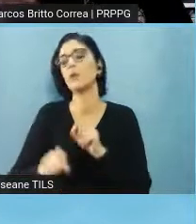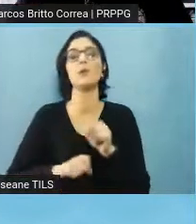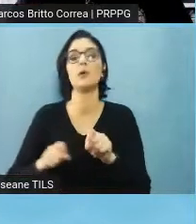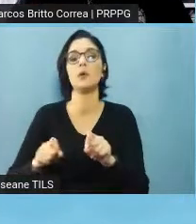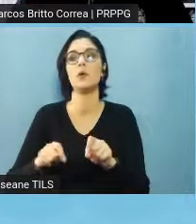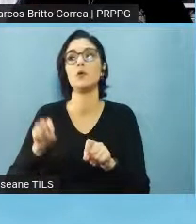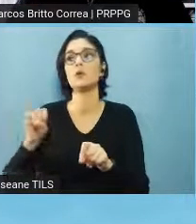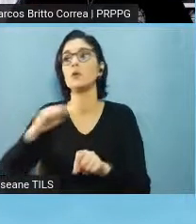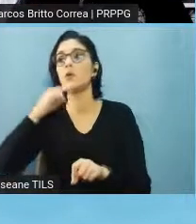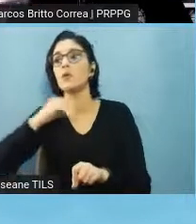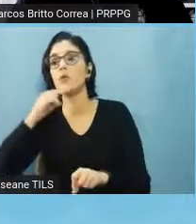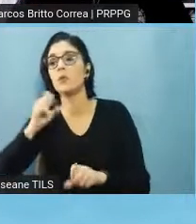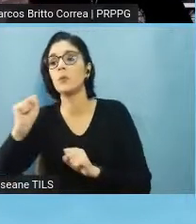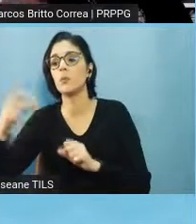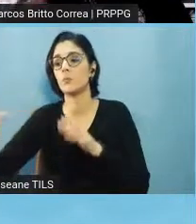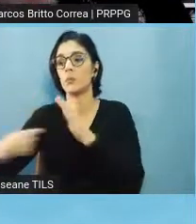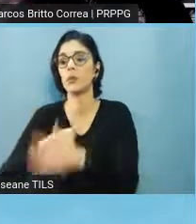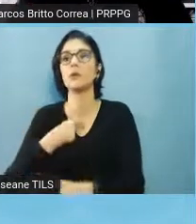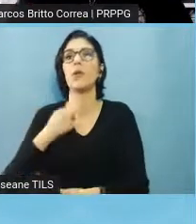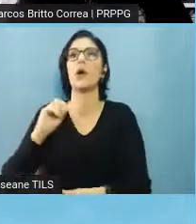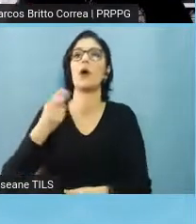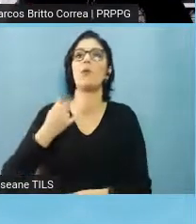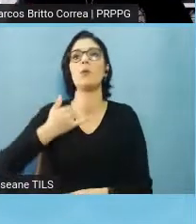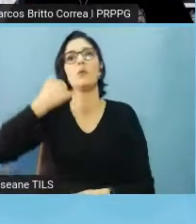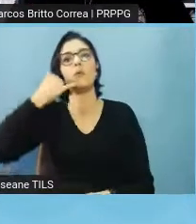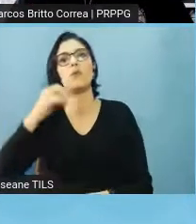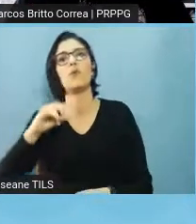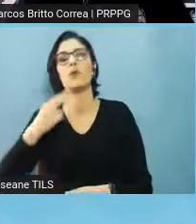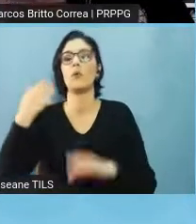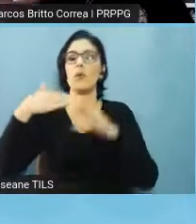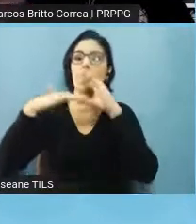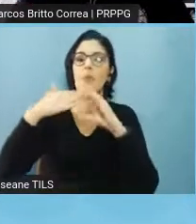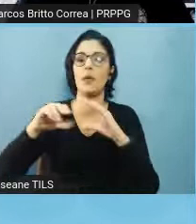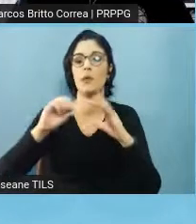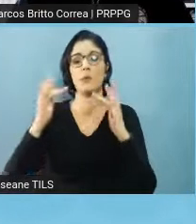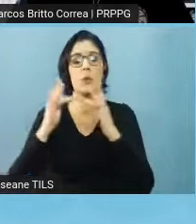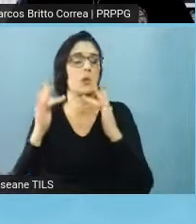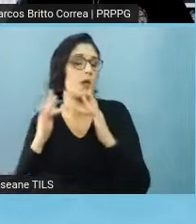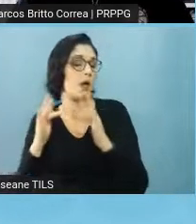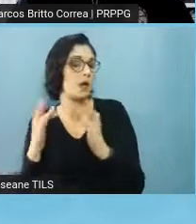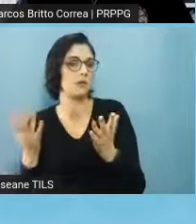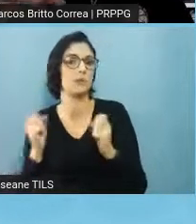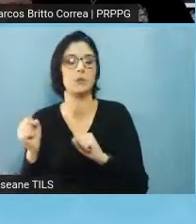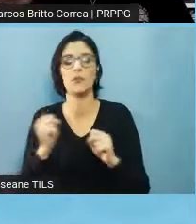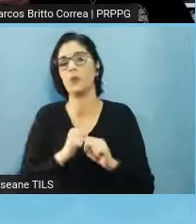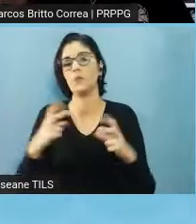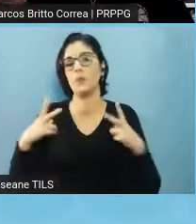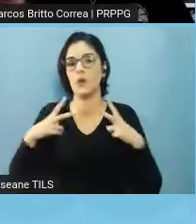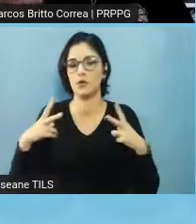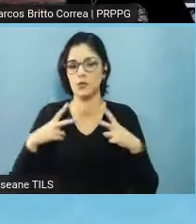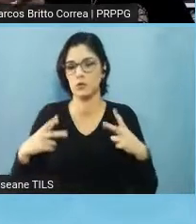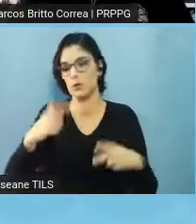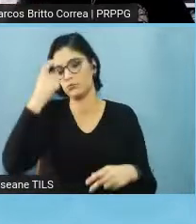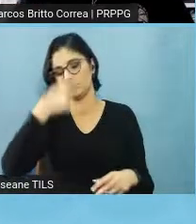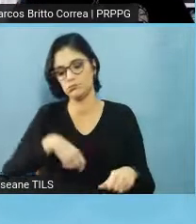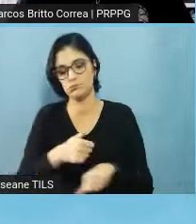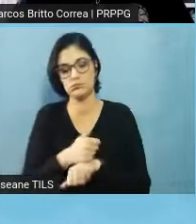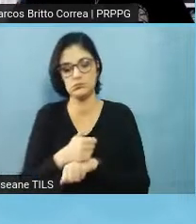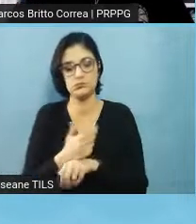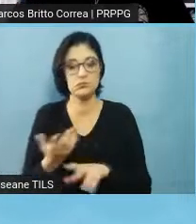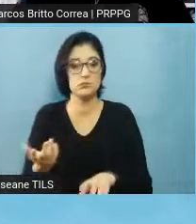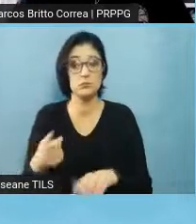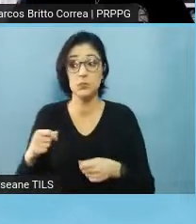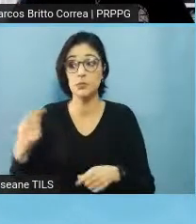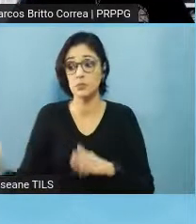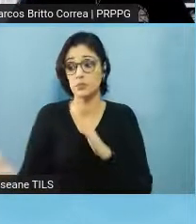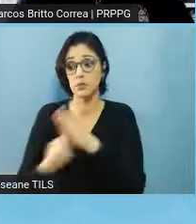pesquisa, ele precisa ter algum lugar, um telefone, um e-mail, ou um contato, pode ser um contato pessoal também, com o qual ele possa esclarecer